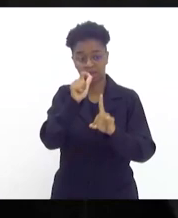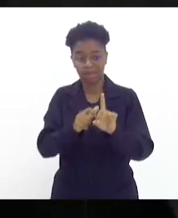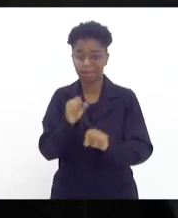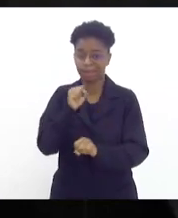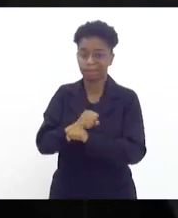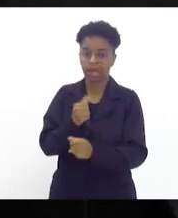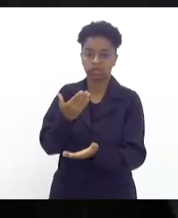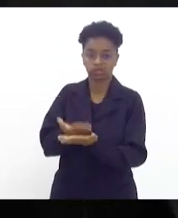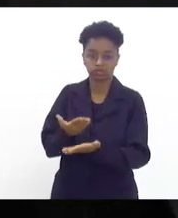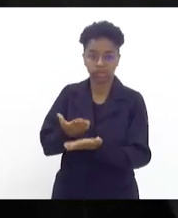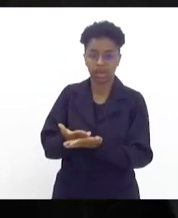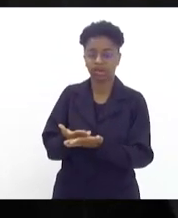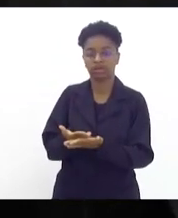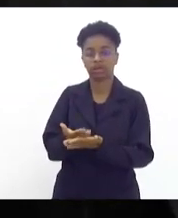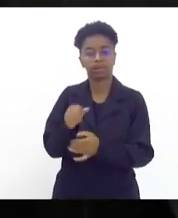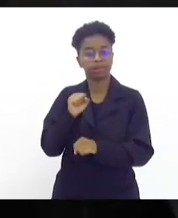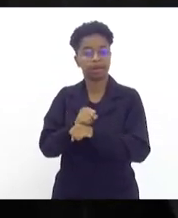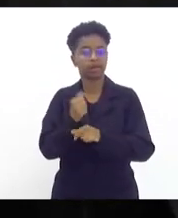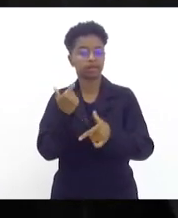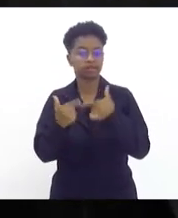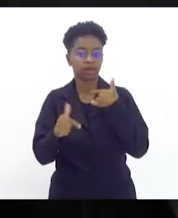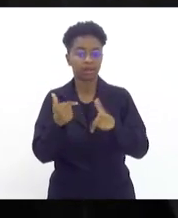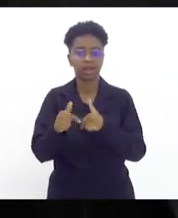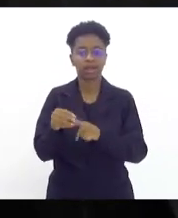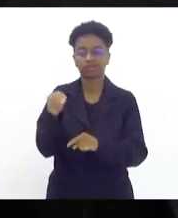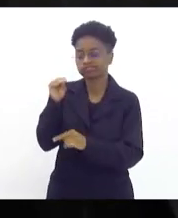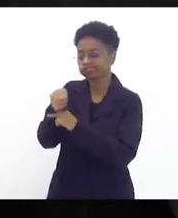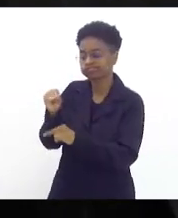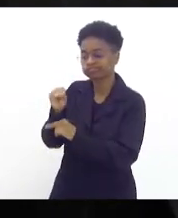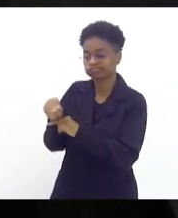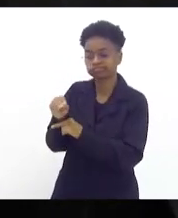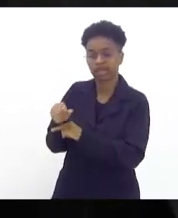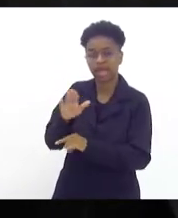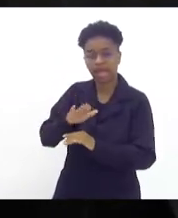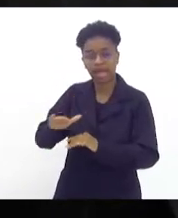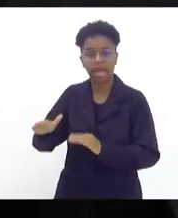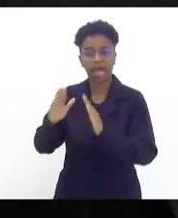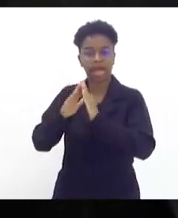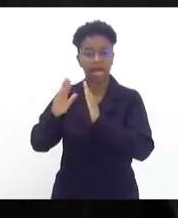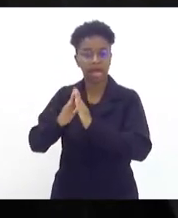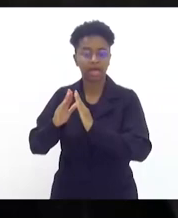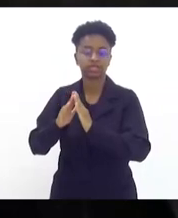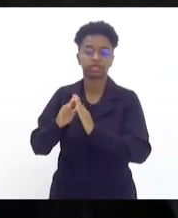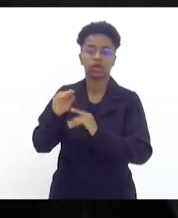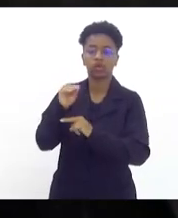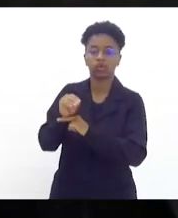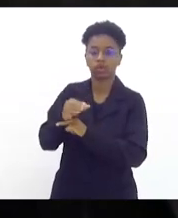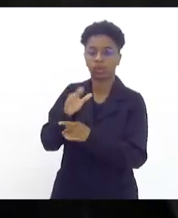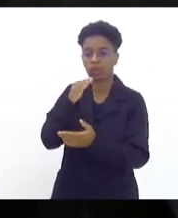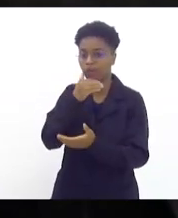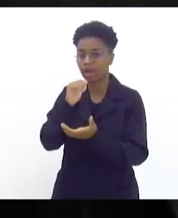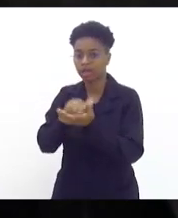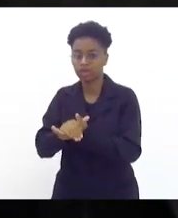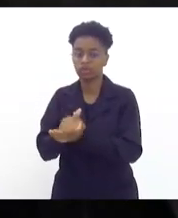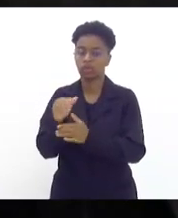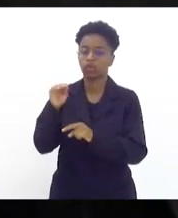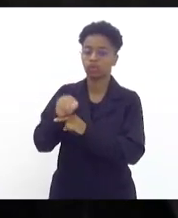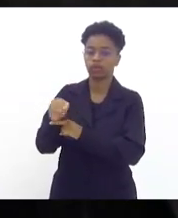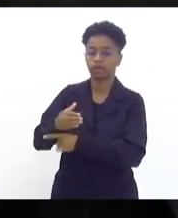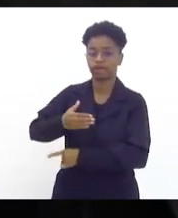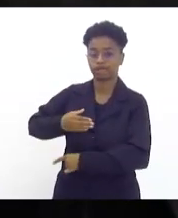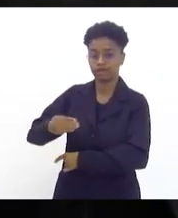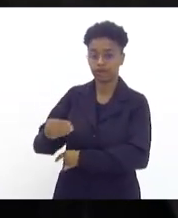estudar ela deixa de trabalhar para cuidar da sua casa cuidar do seu marido cuidar dos seus filhos